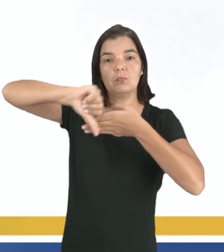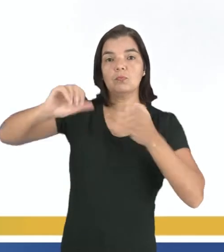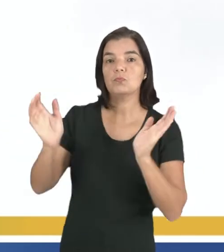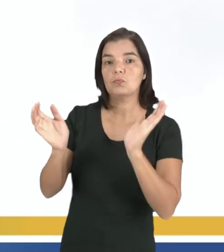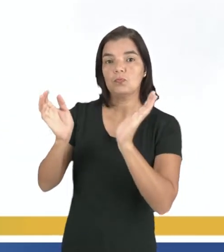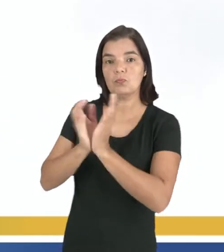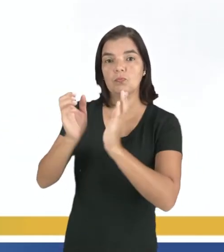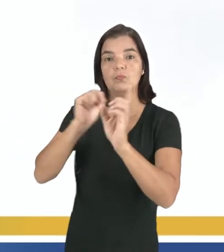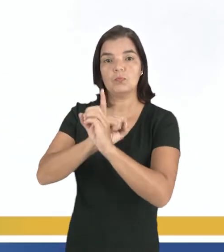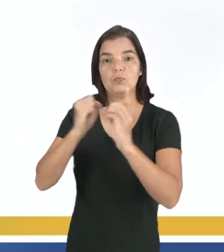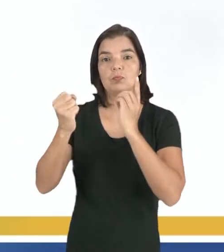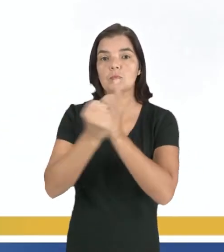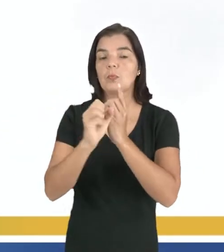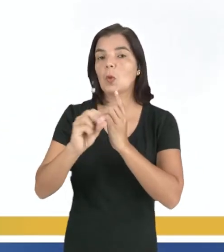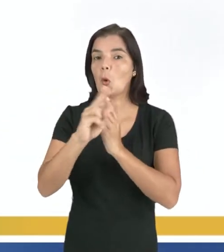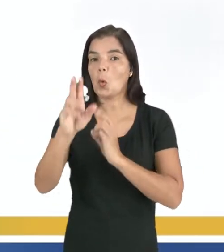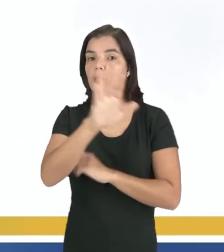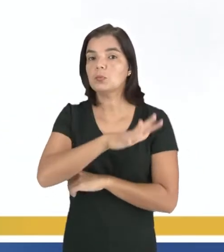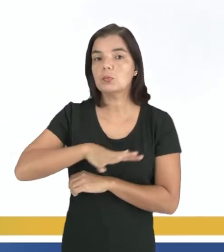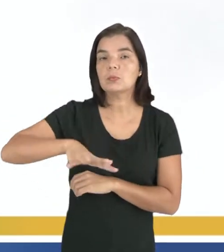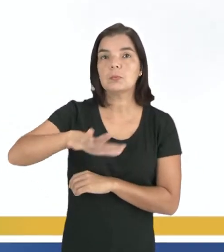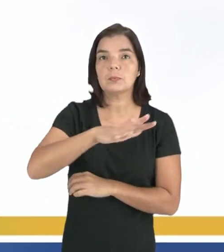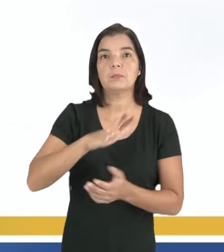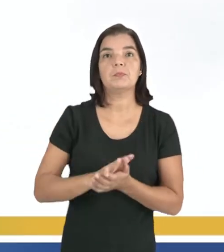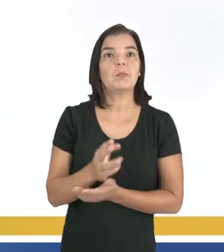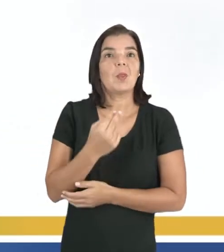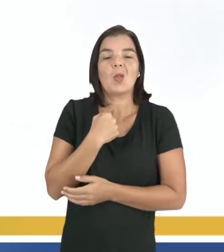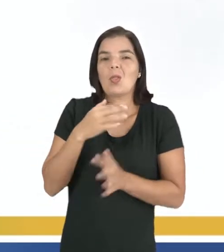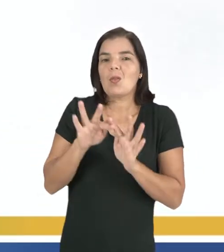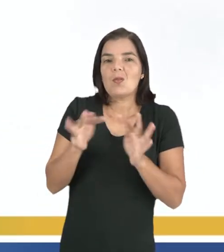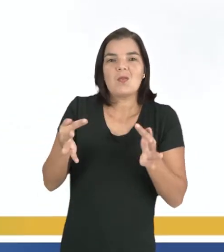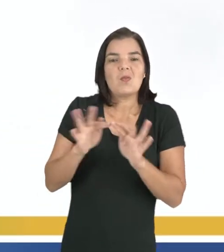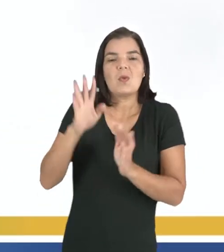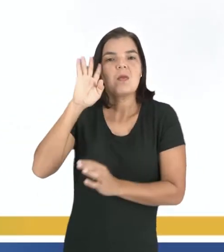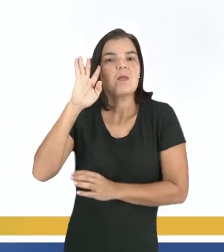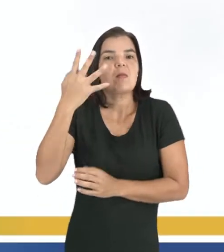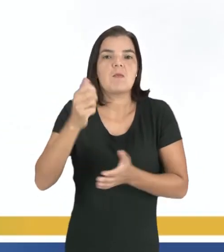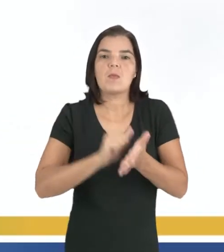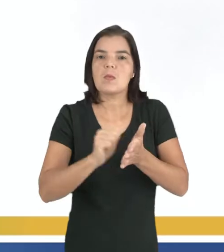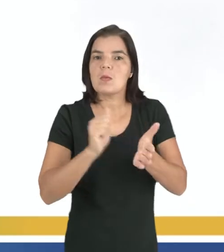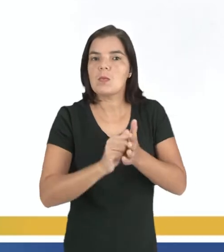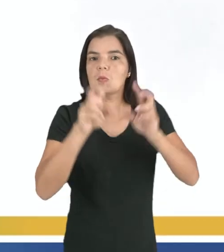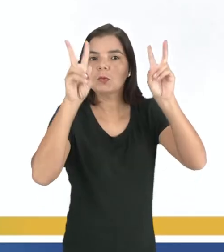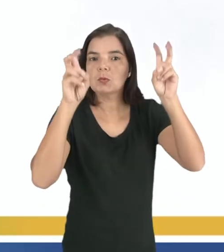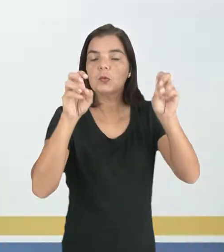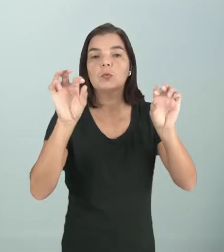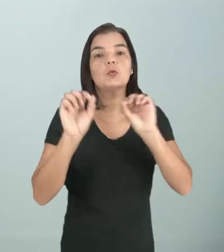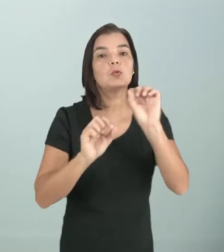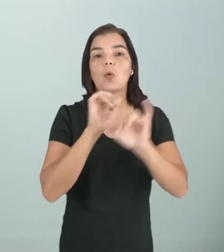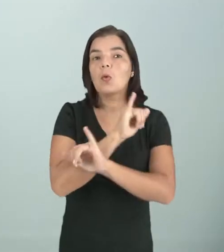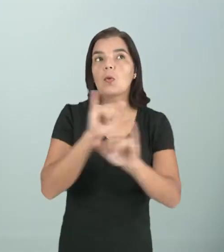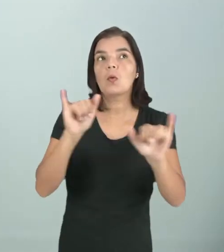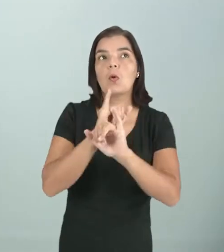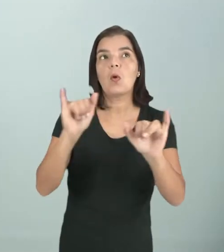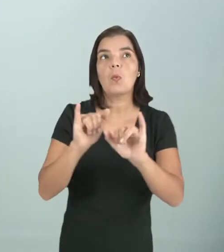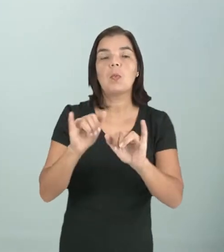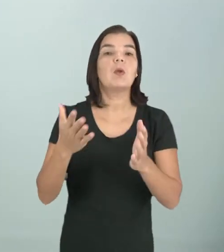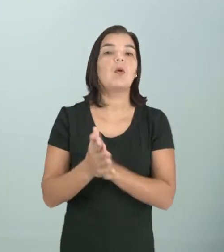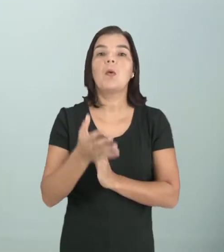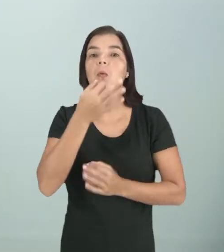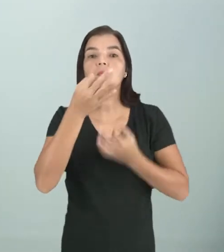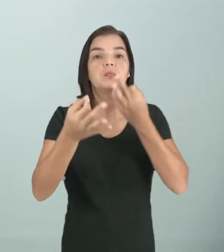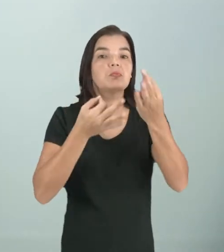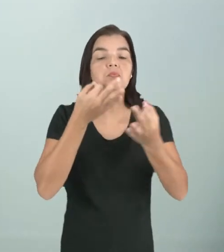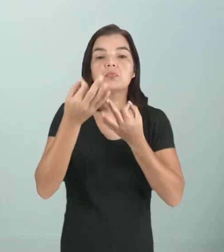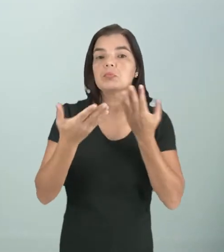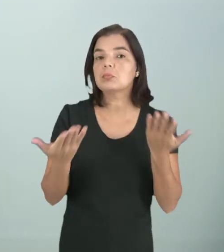grupo social ou de uma sociedade. Eu não posso simplesmente decidir escrever sobre um tema e colocar informações aleatórias ou